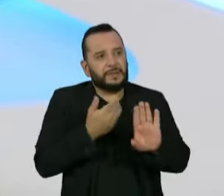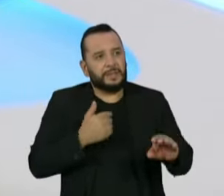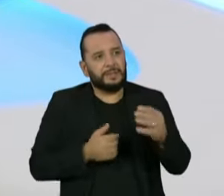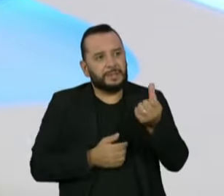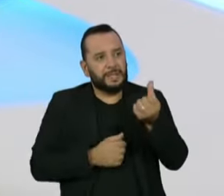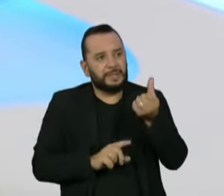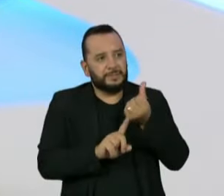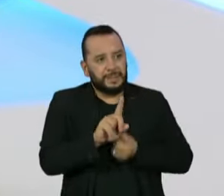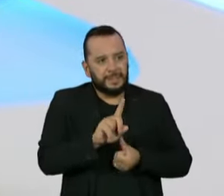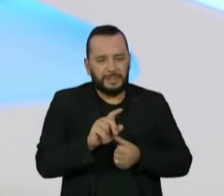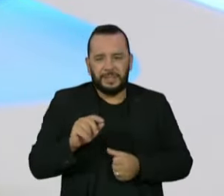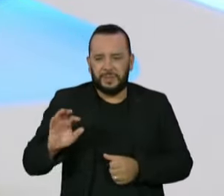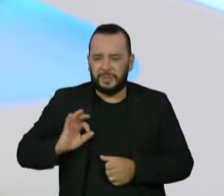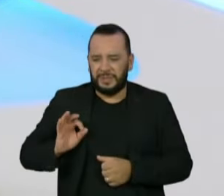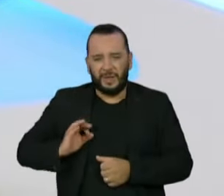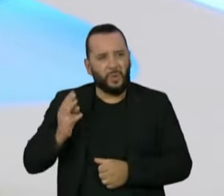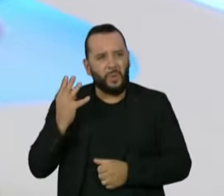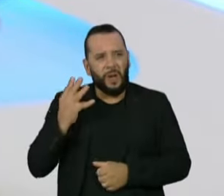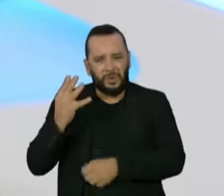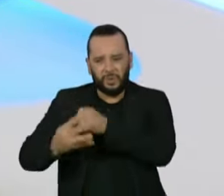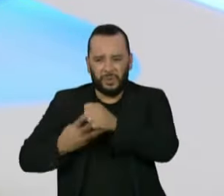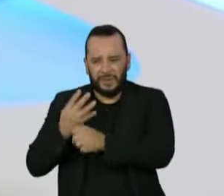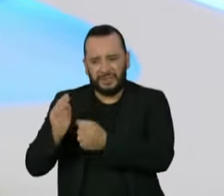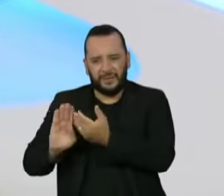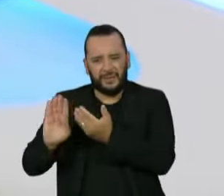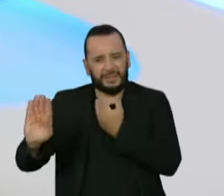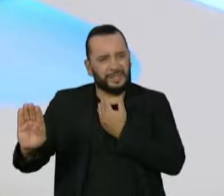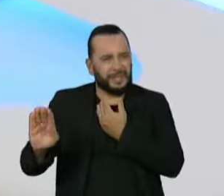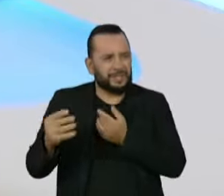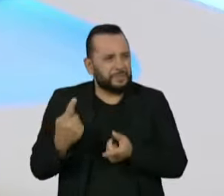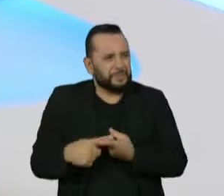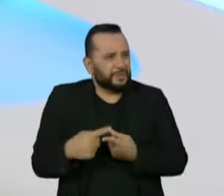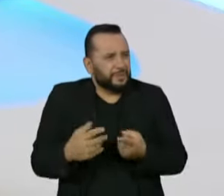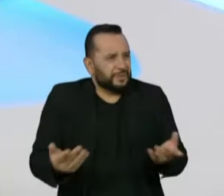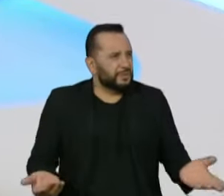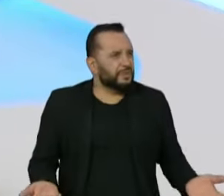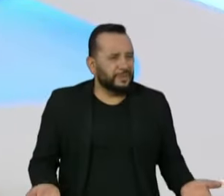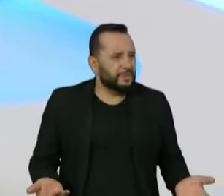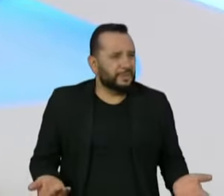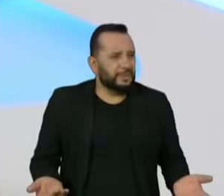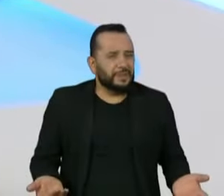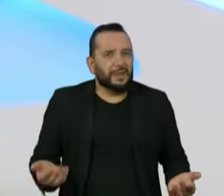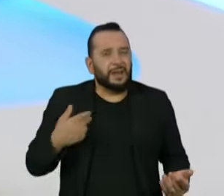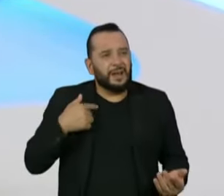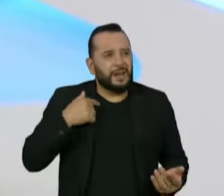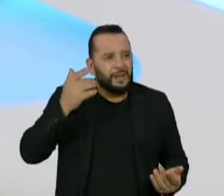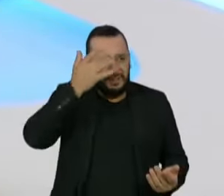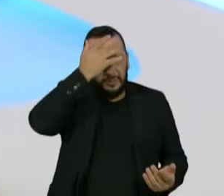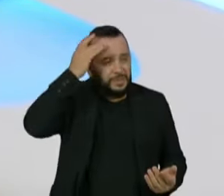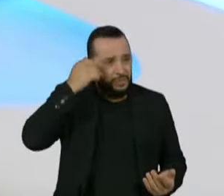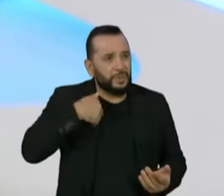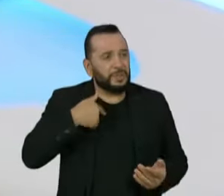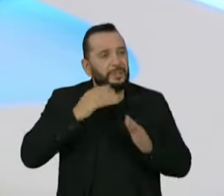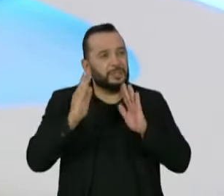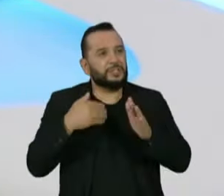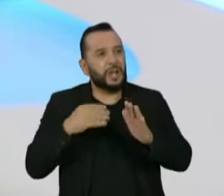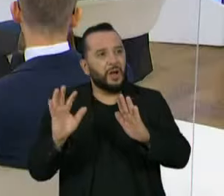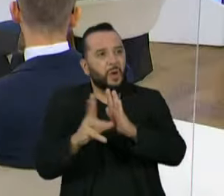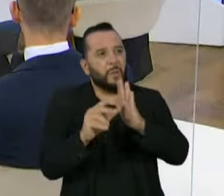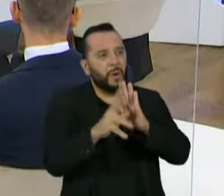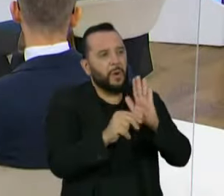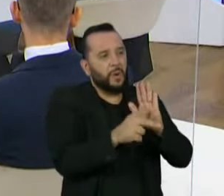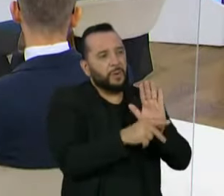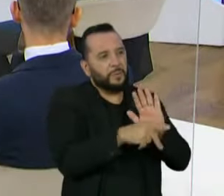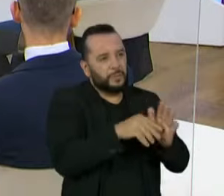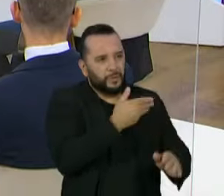policial precisa de quatro anos? Nós reduzimos os prazos das pessoas que praticam improbidade administrativa. Eu vou